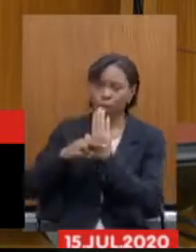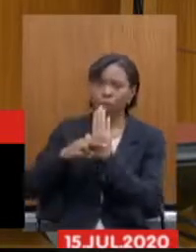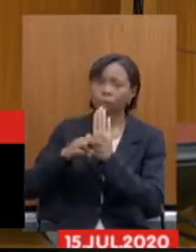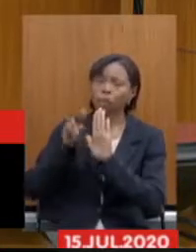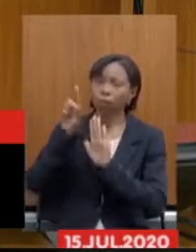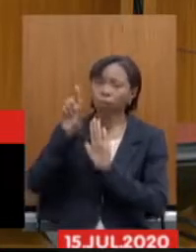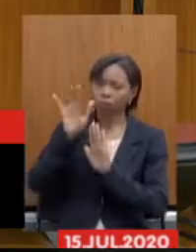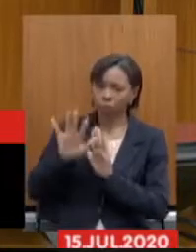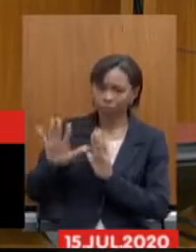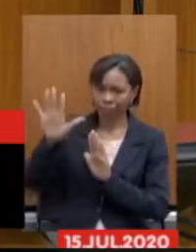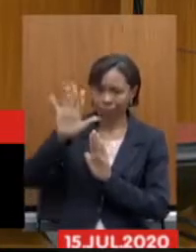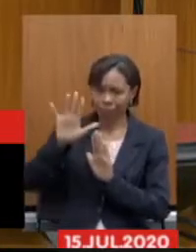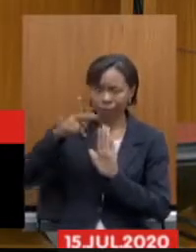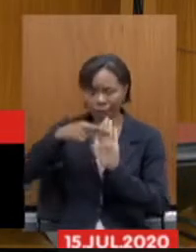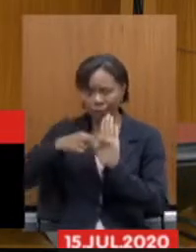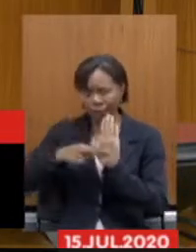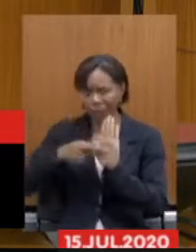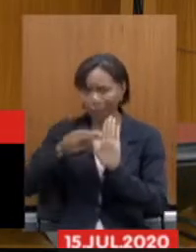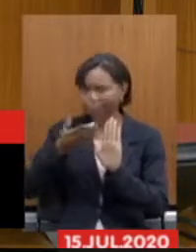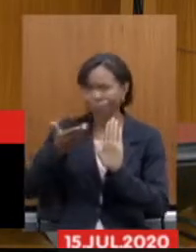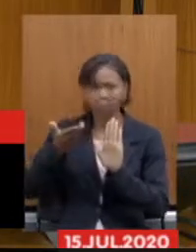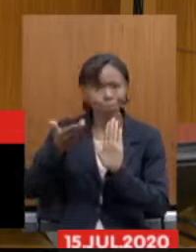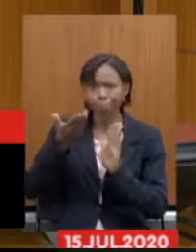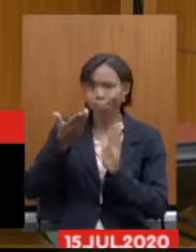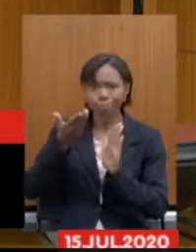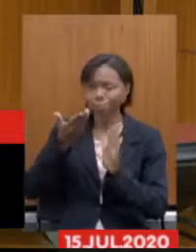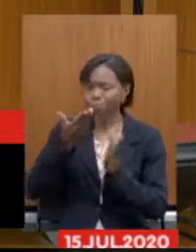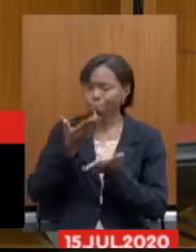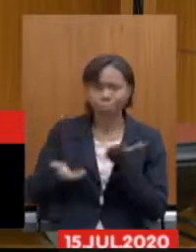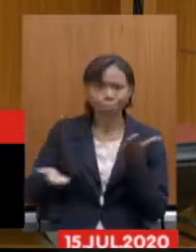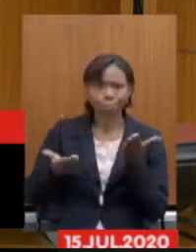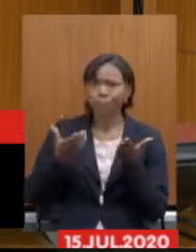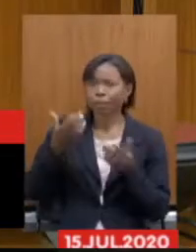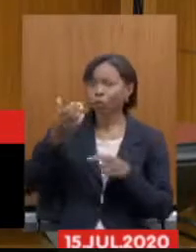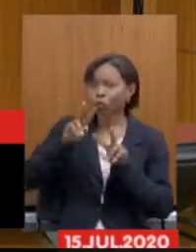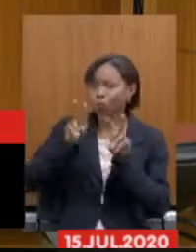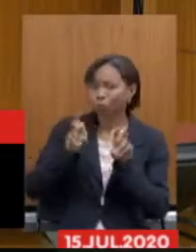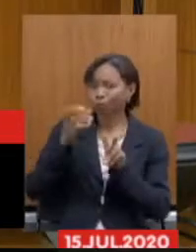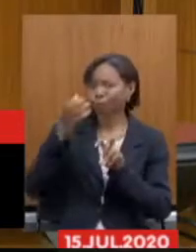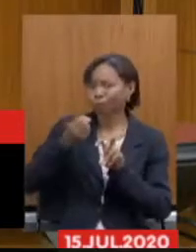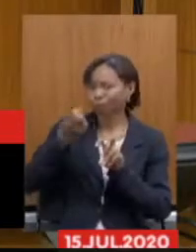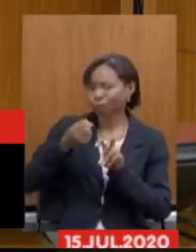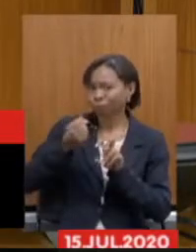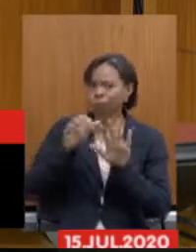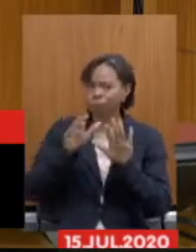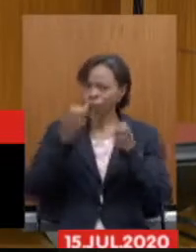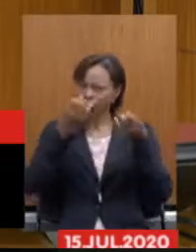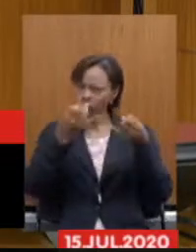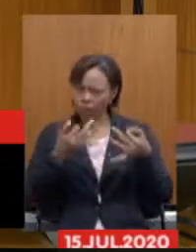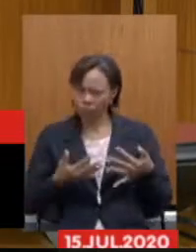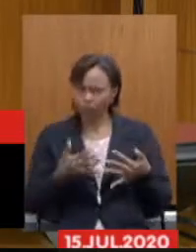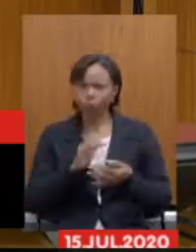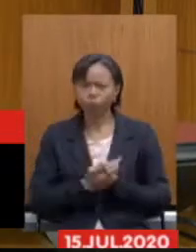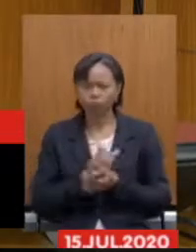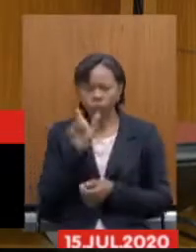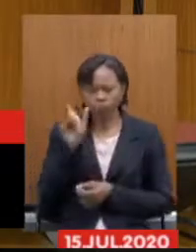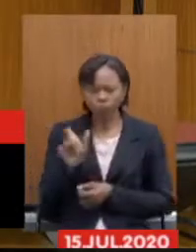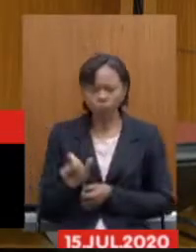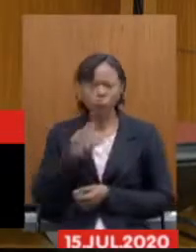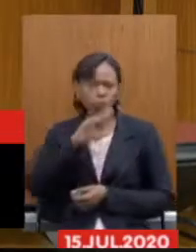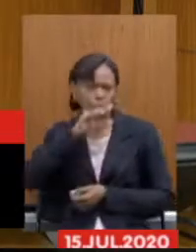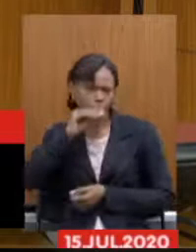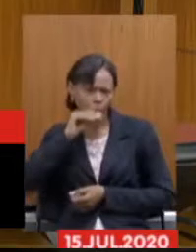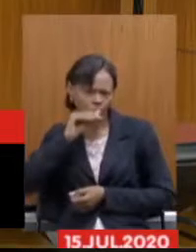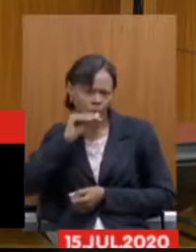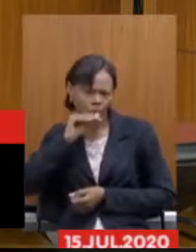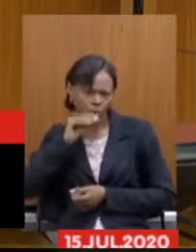drasticamente à questão do pensionamento. Explico e dou um exemplo claro. Um servidor, hoje, por